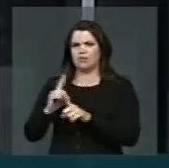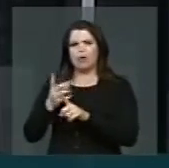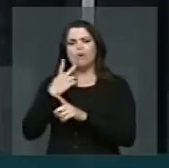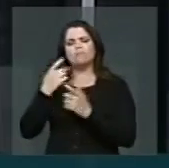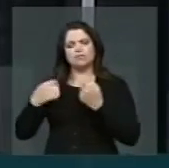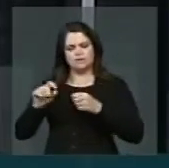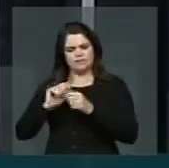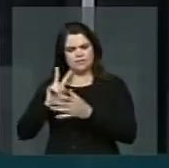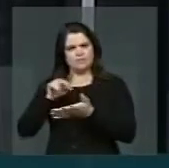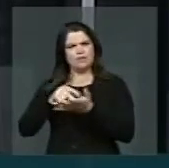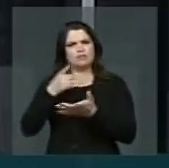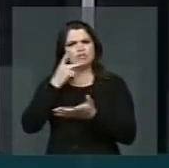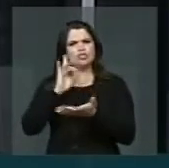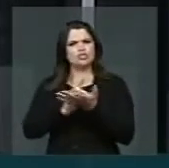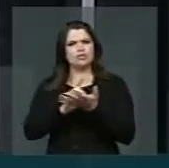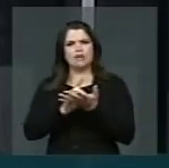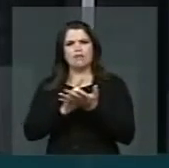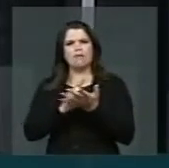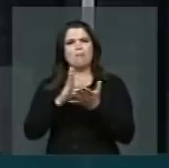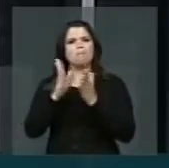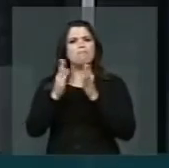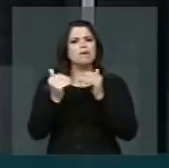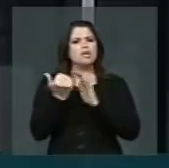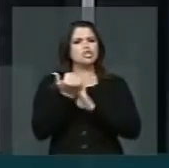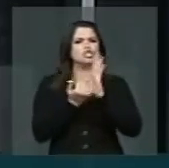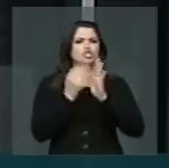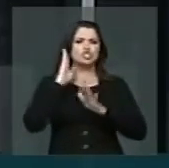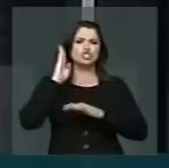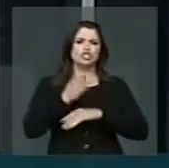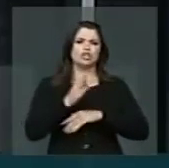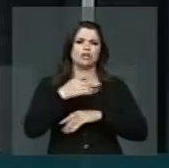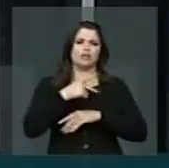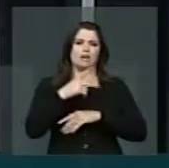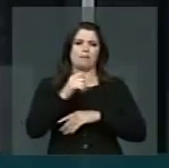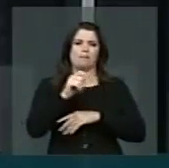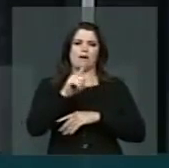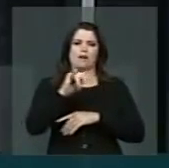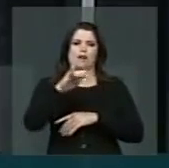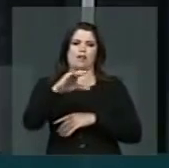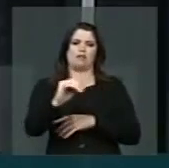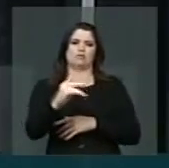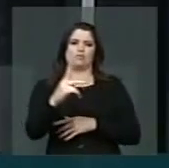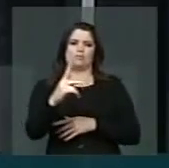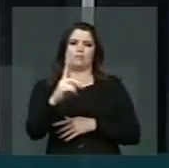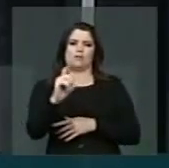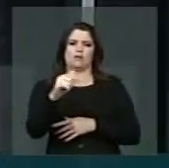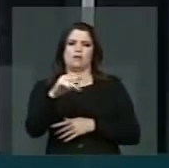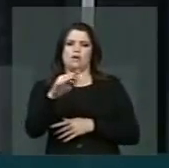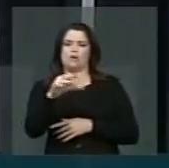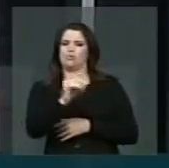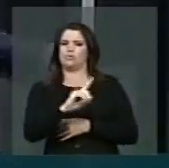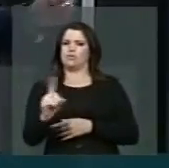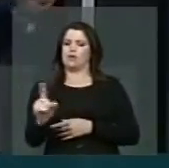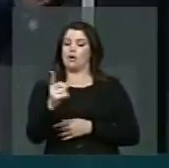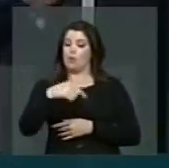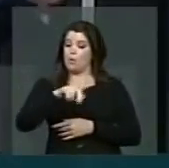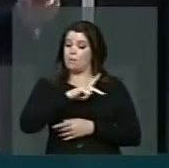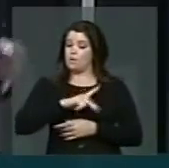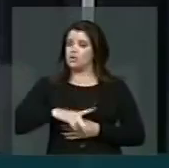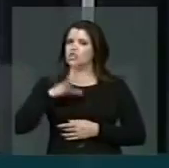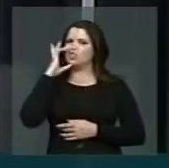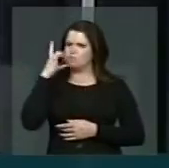fazer nenhuma reivindicação direta ao Palácio do Planalto. Não! Presidente Dilma, esses homens